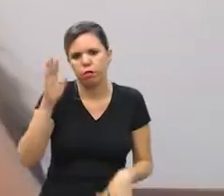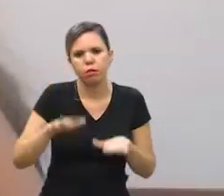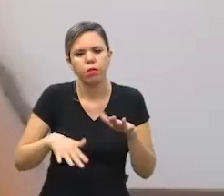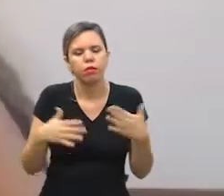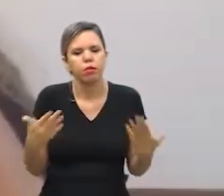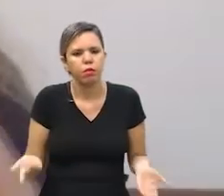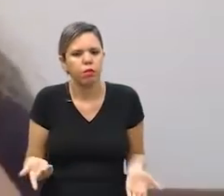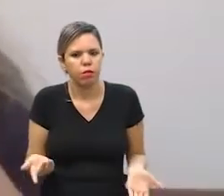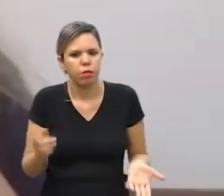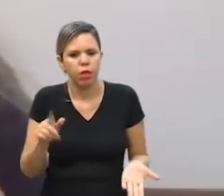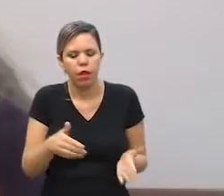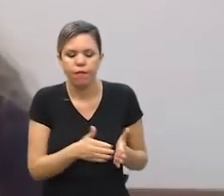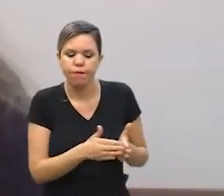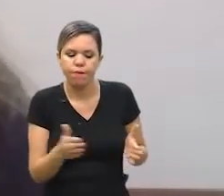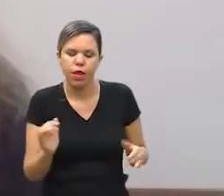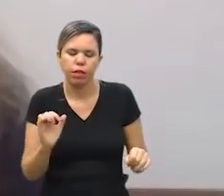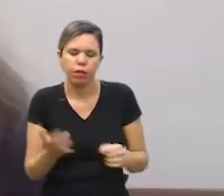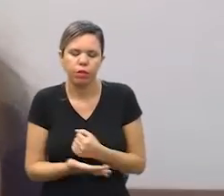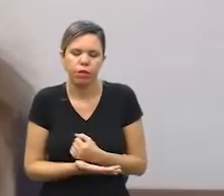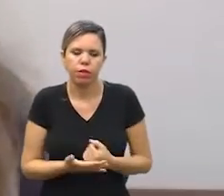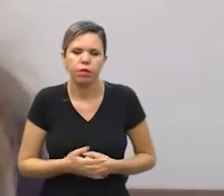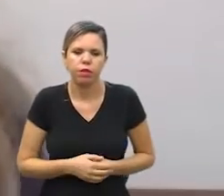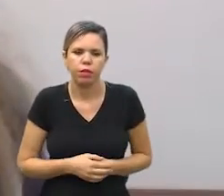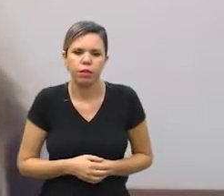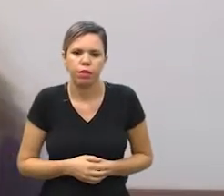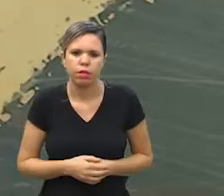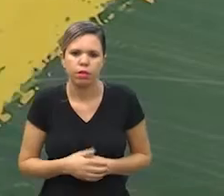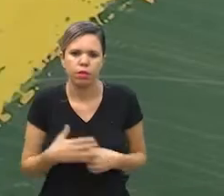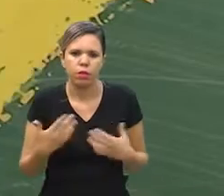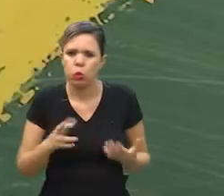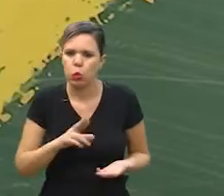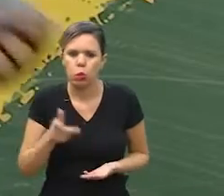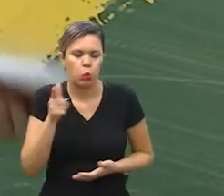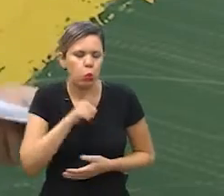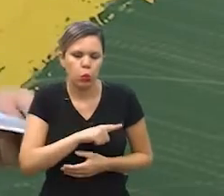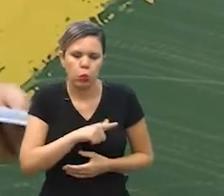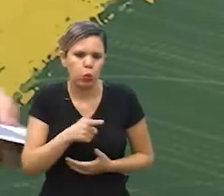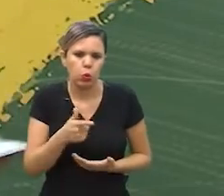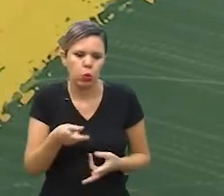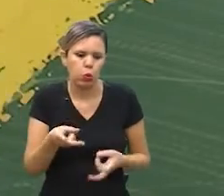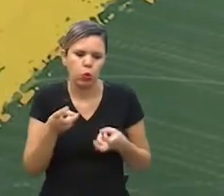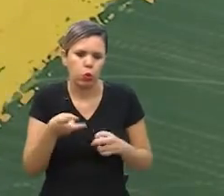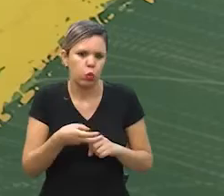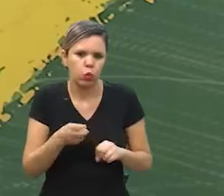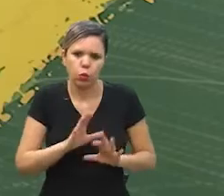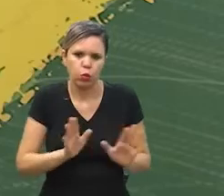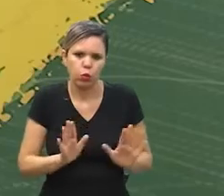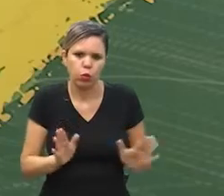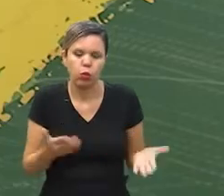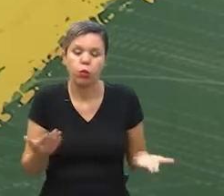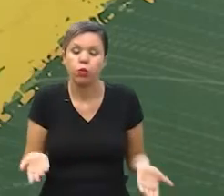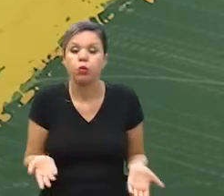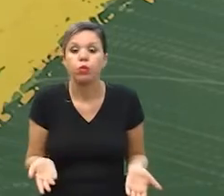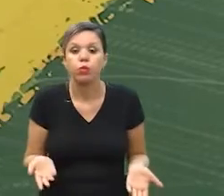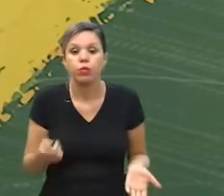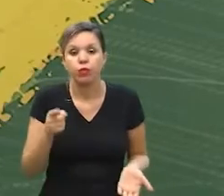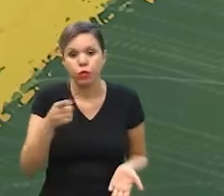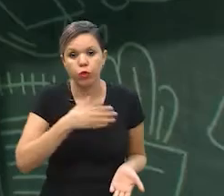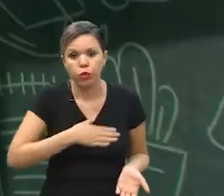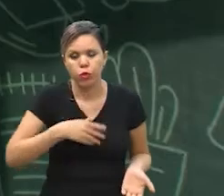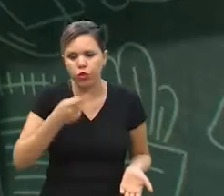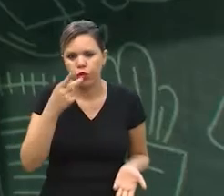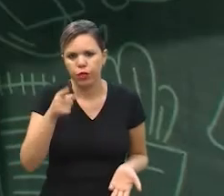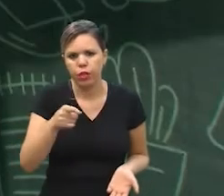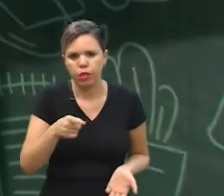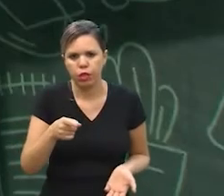doutora também com essa fase da covid-19 enfim não ia ter condições de ver o aplicativo então gostaria que